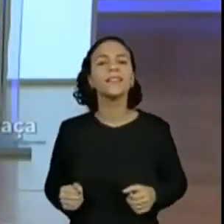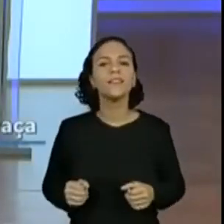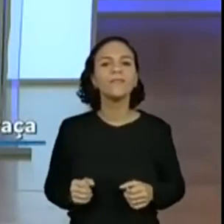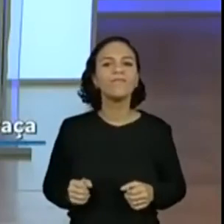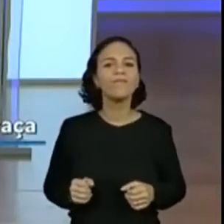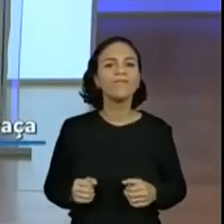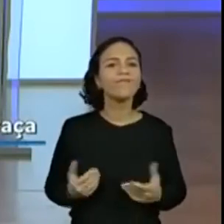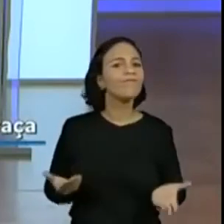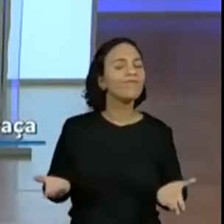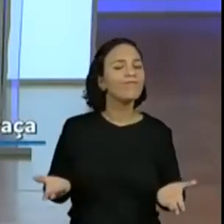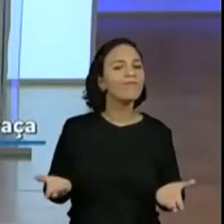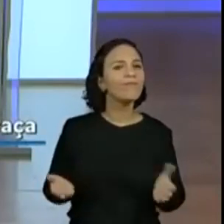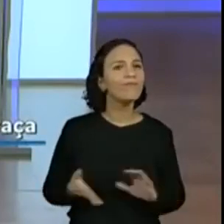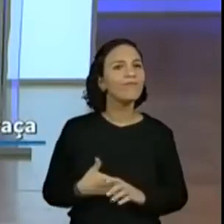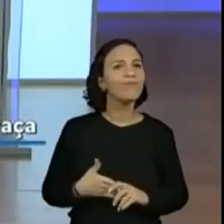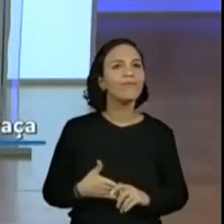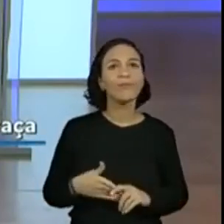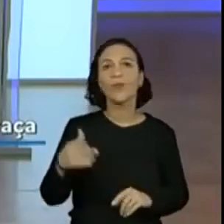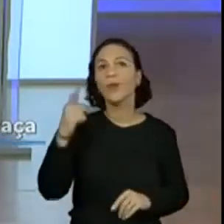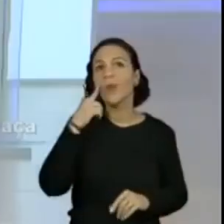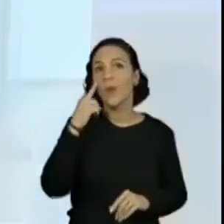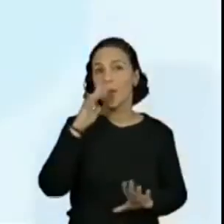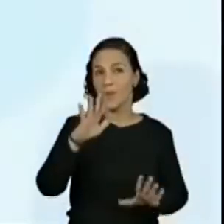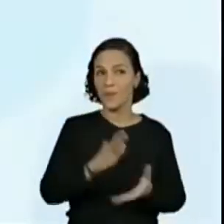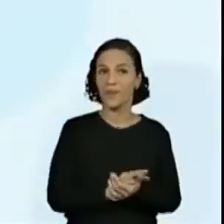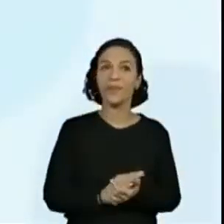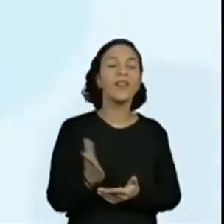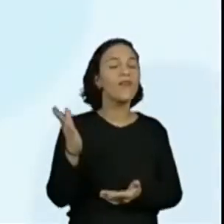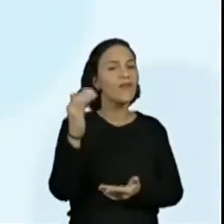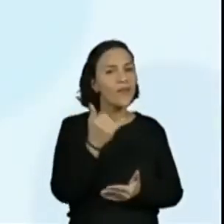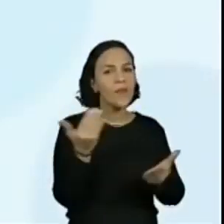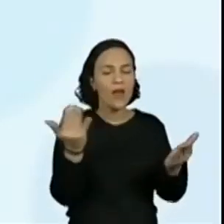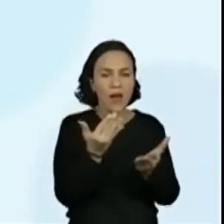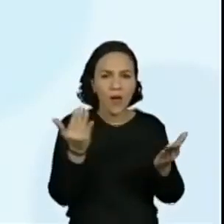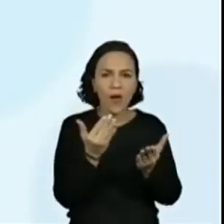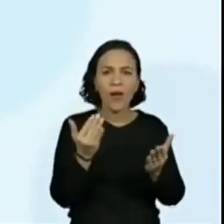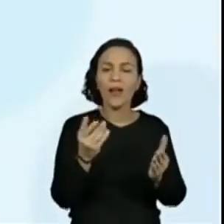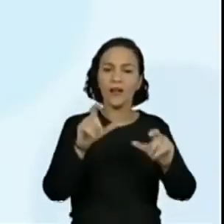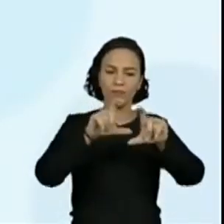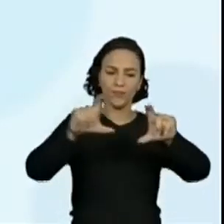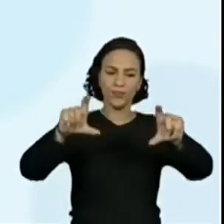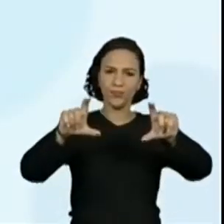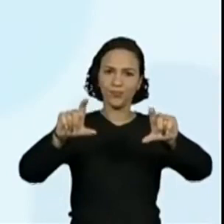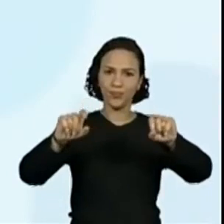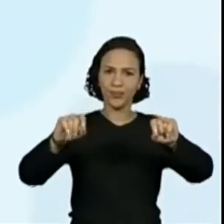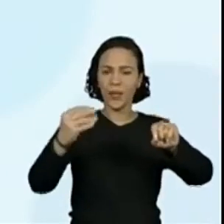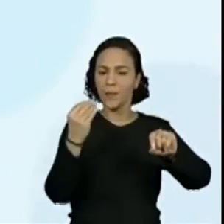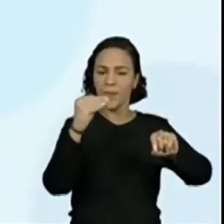A gente vai chegar ali no 10. lá, ó. Agora, vamos completar as cartelas com outras